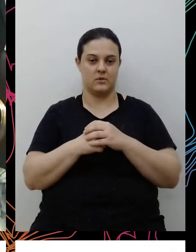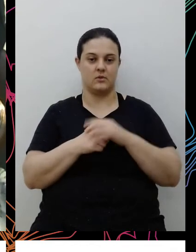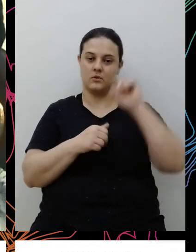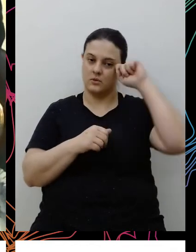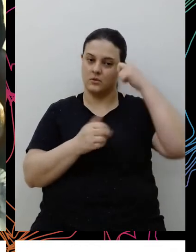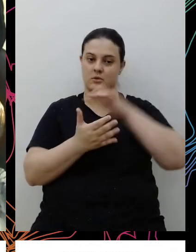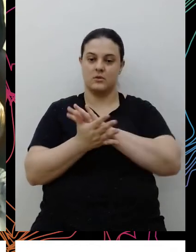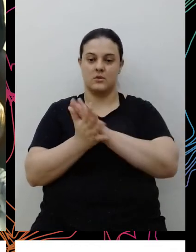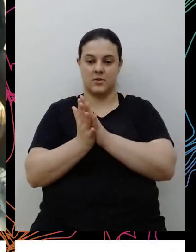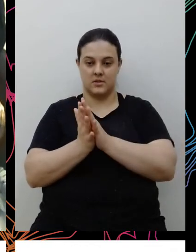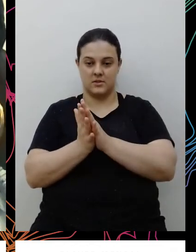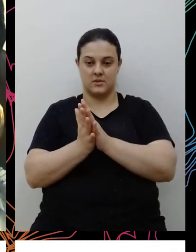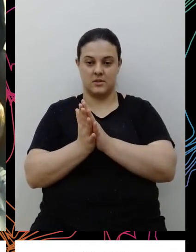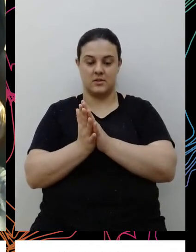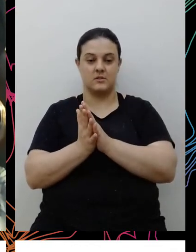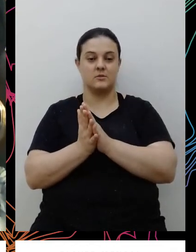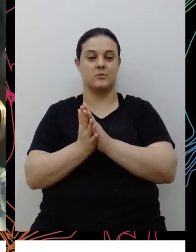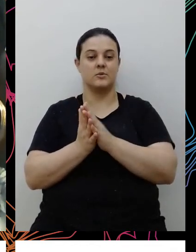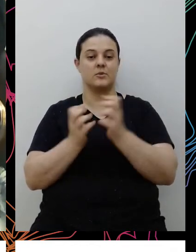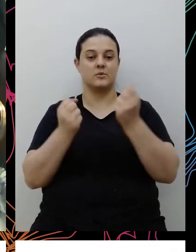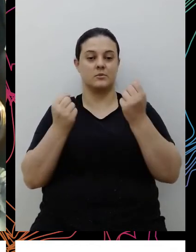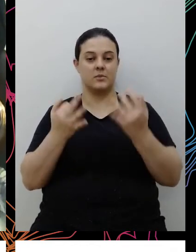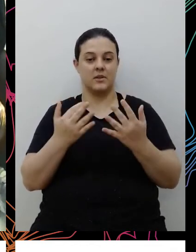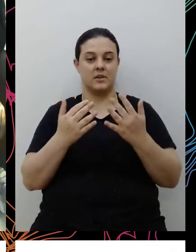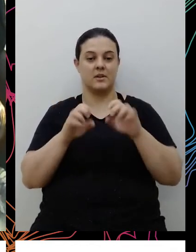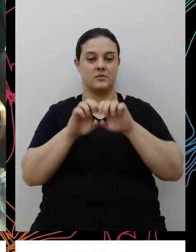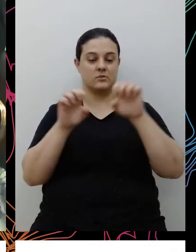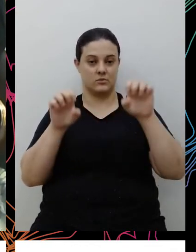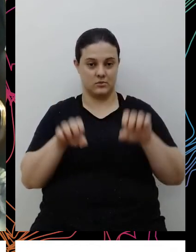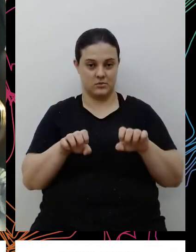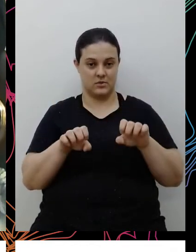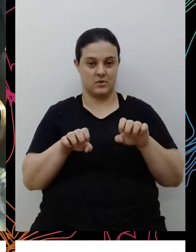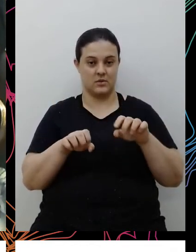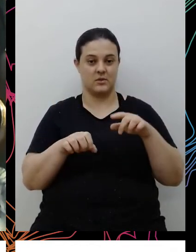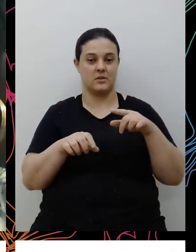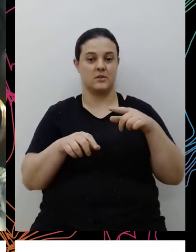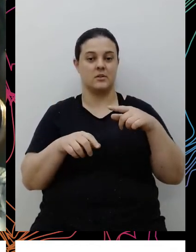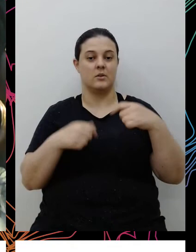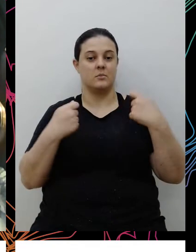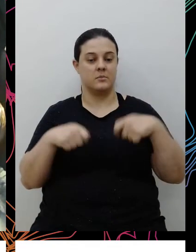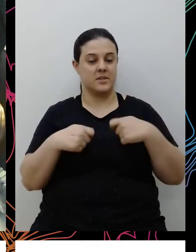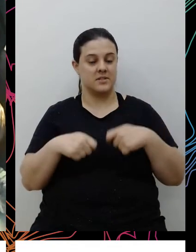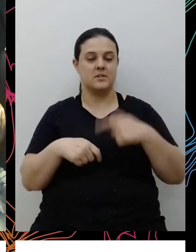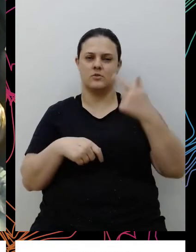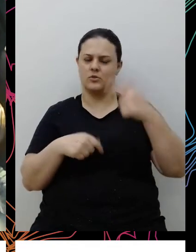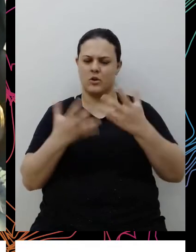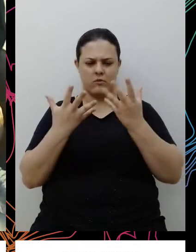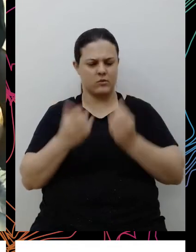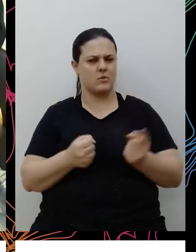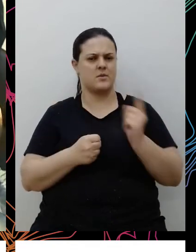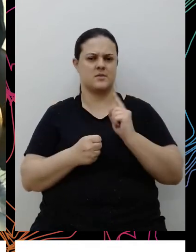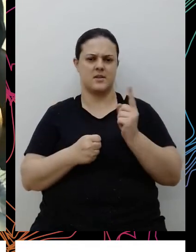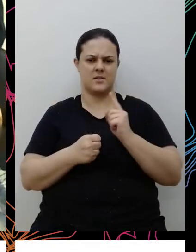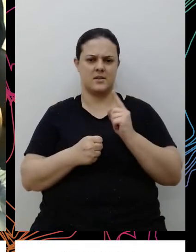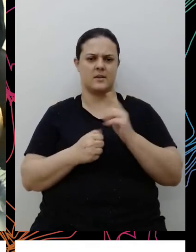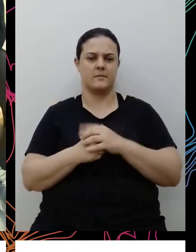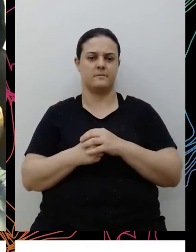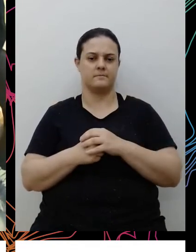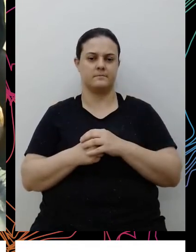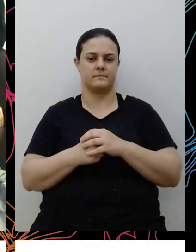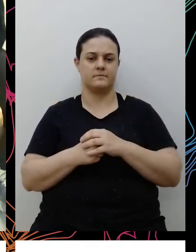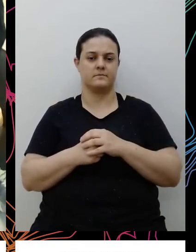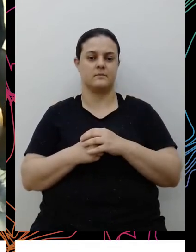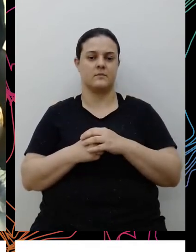como eu trouxe para vocês em alguns momentos, ele é estrutural, então a gente tem que ter tolerância zero de novo, temos que ser antirracista e a